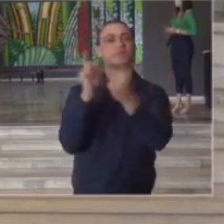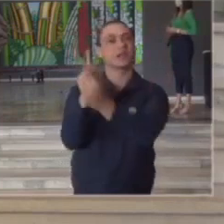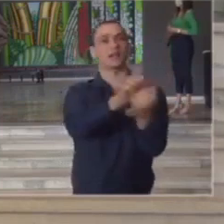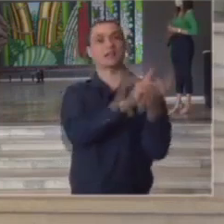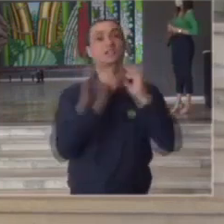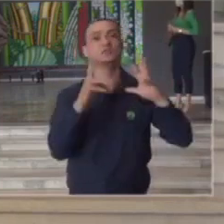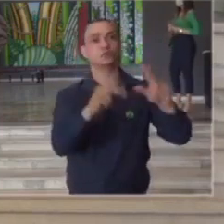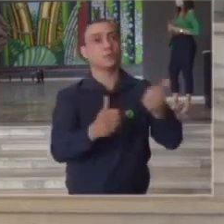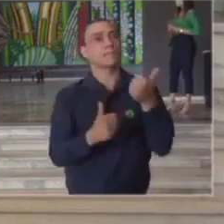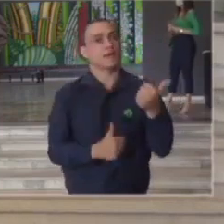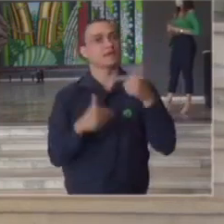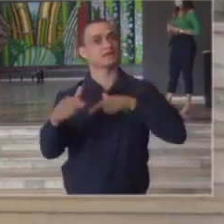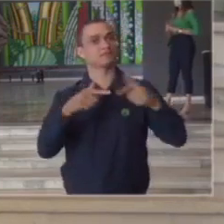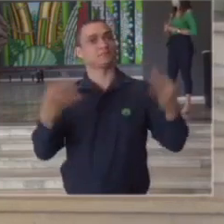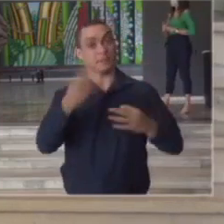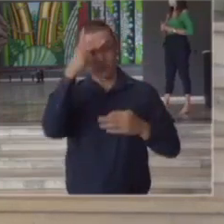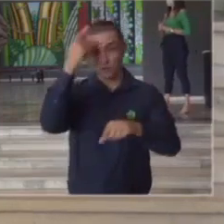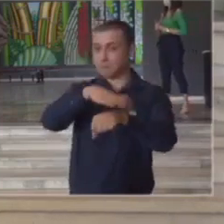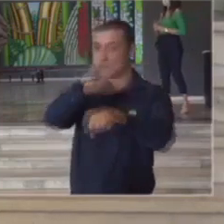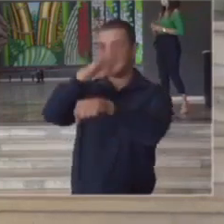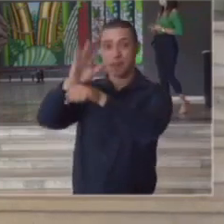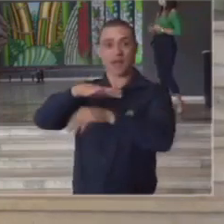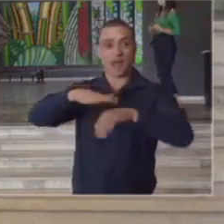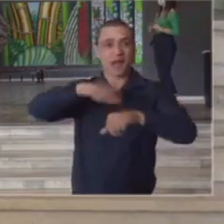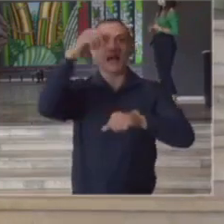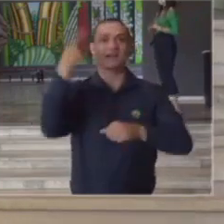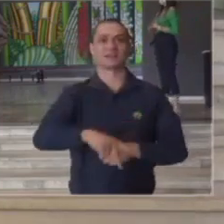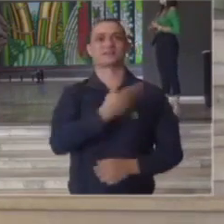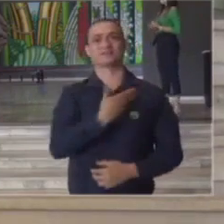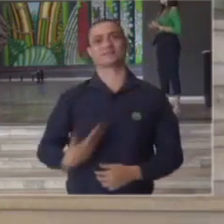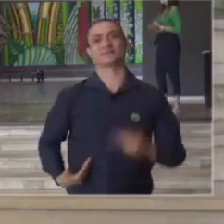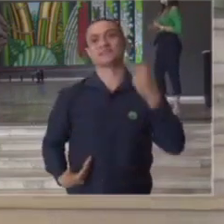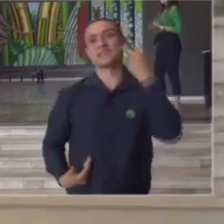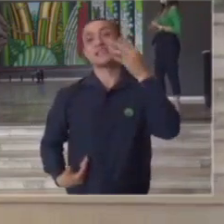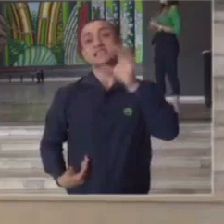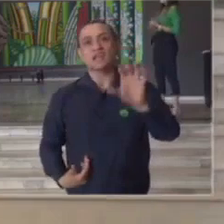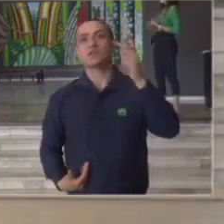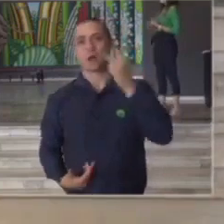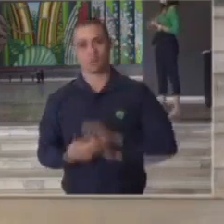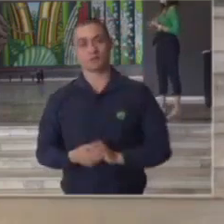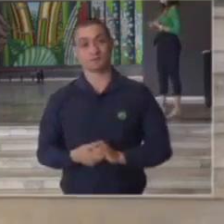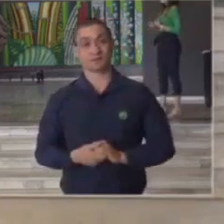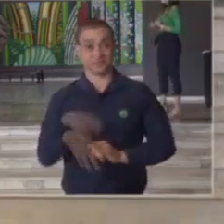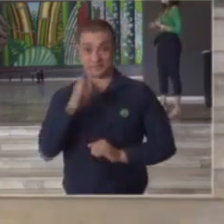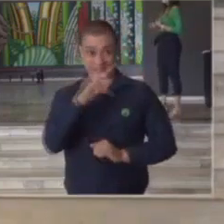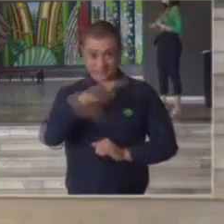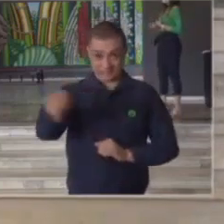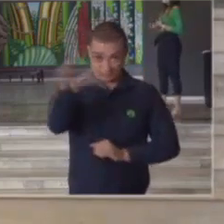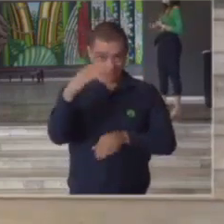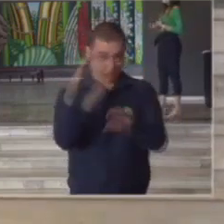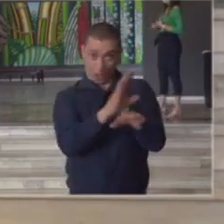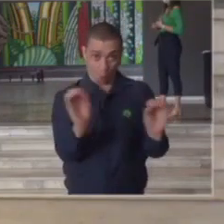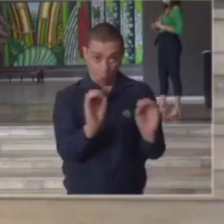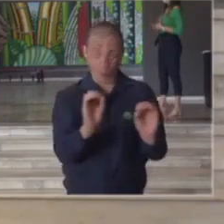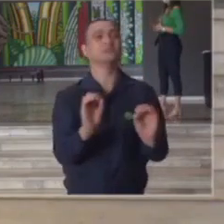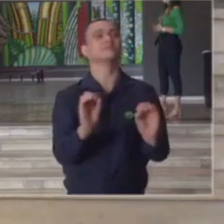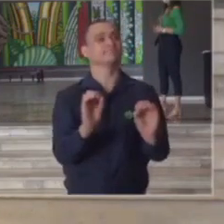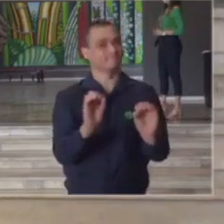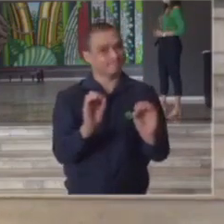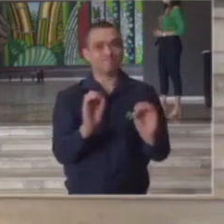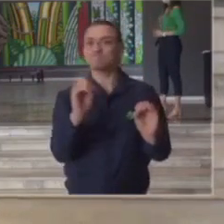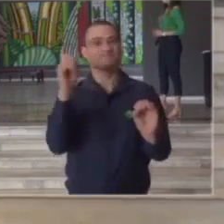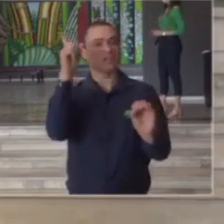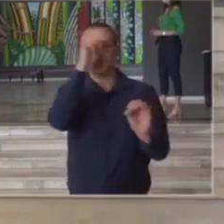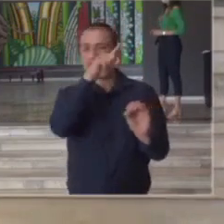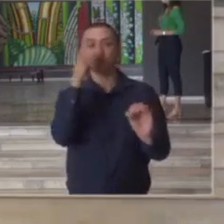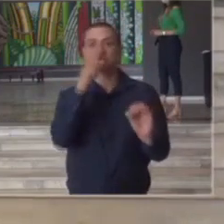atendendo bem e mais pessoas aqui no estado de São Paulo não fosse a cooperação dessas instituições nós